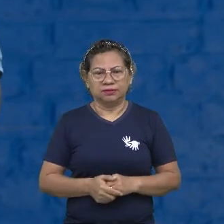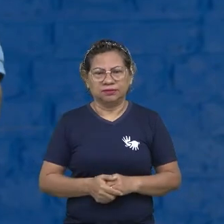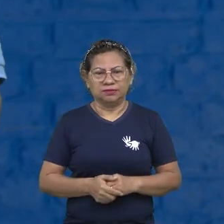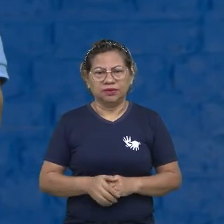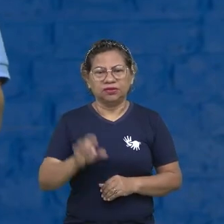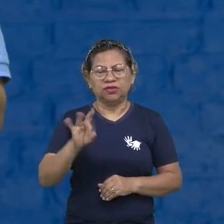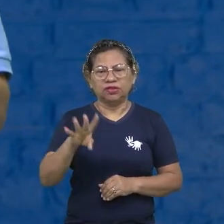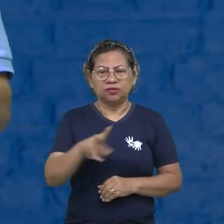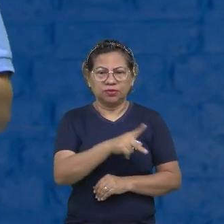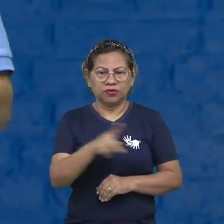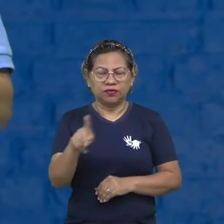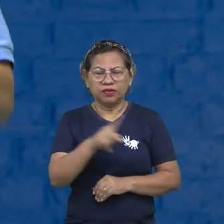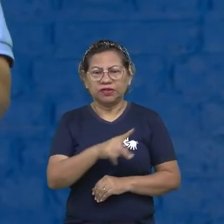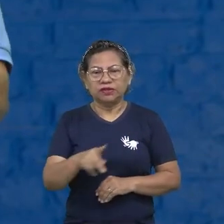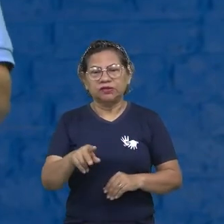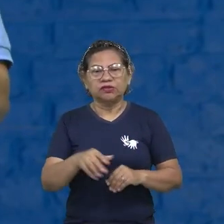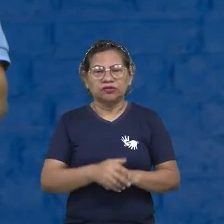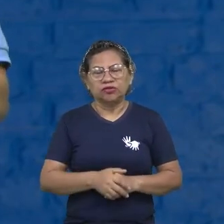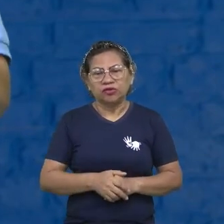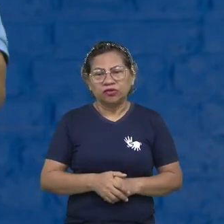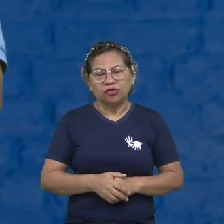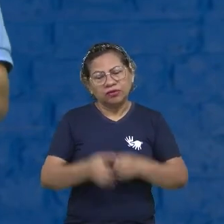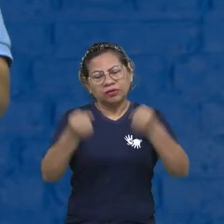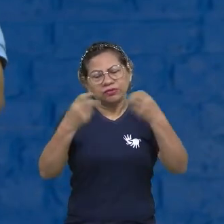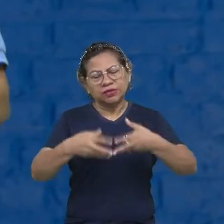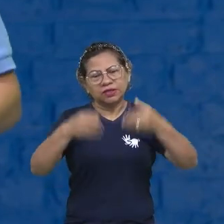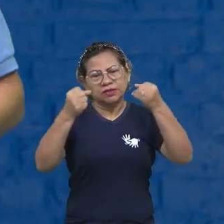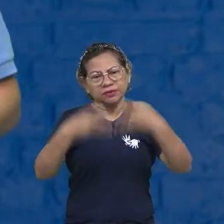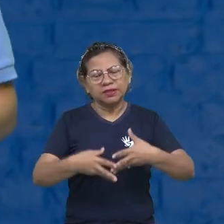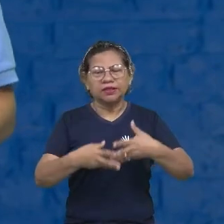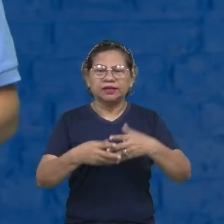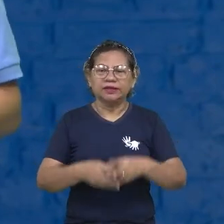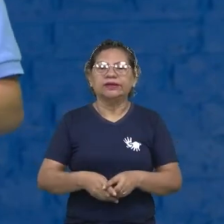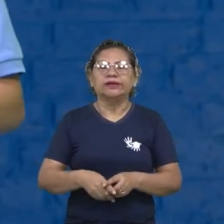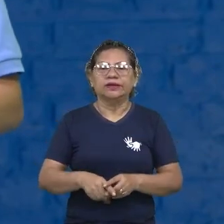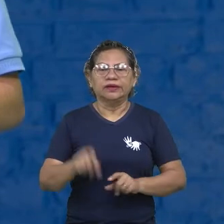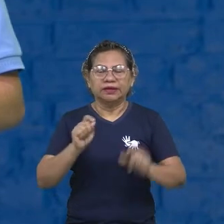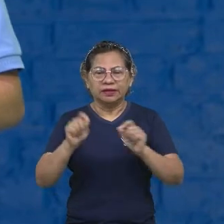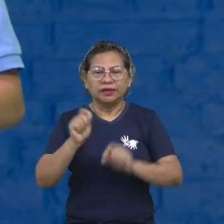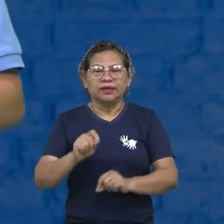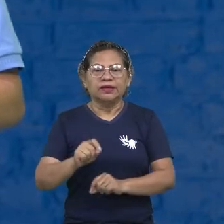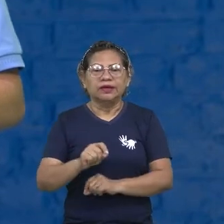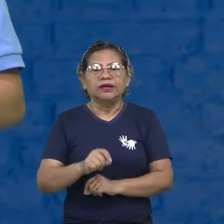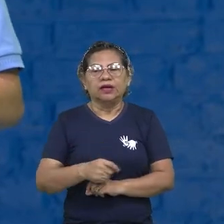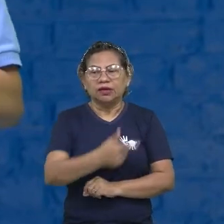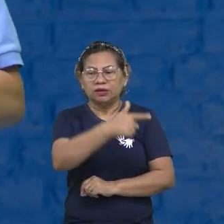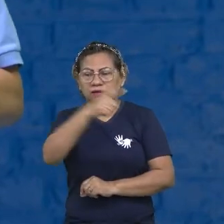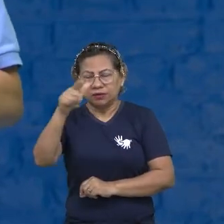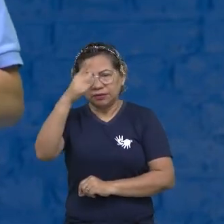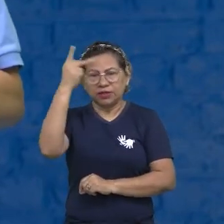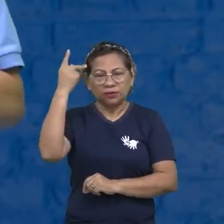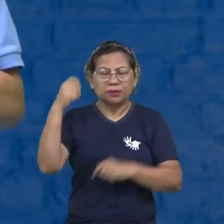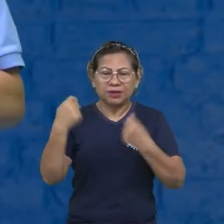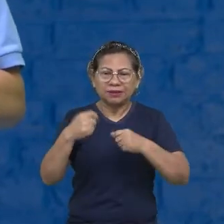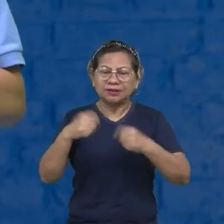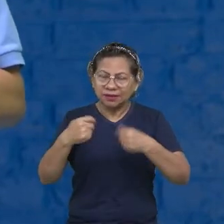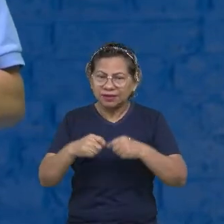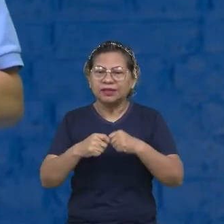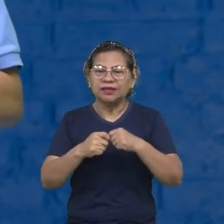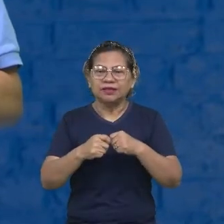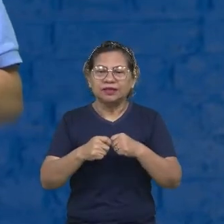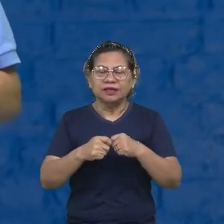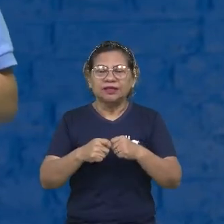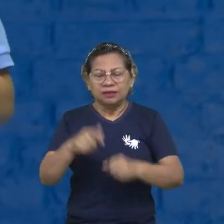só eu ficar reclamando, eu tenho que também querer, eu tenho que fazer, eu tenho que superar os obstáculos. Nada vai ser fácil.